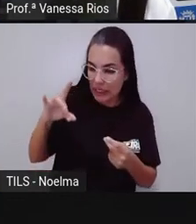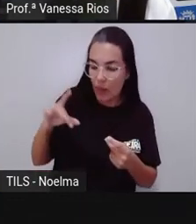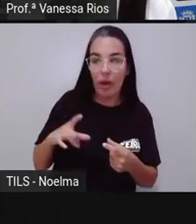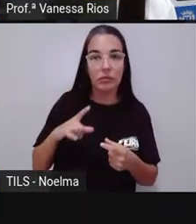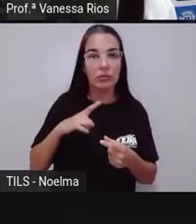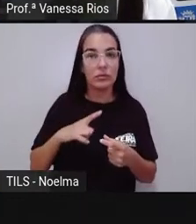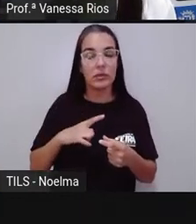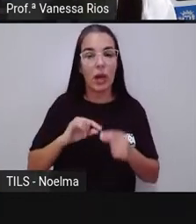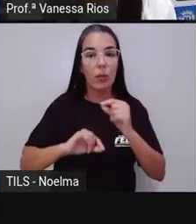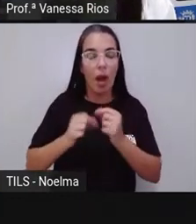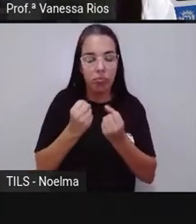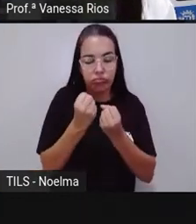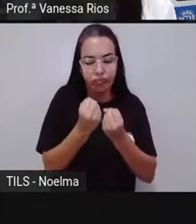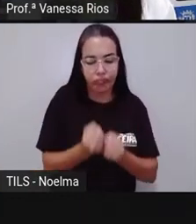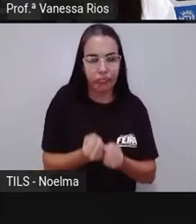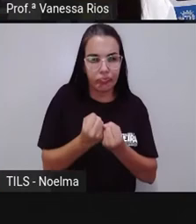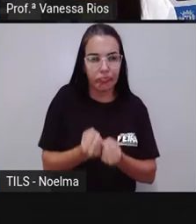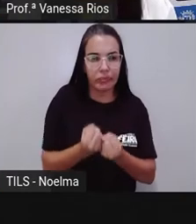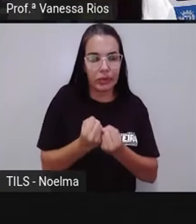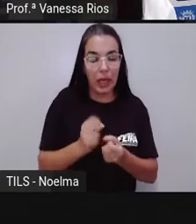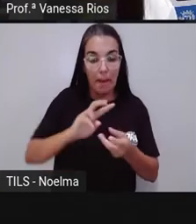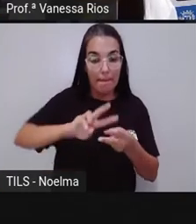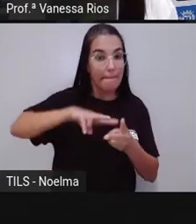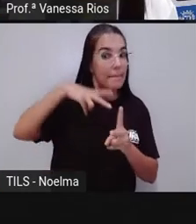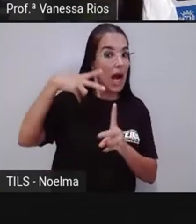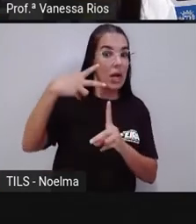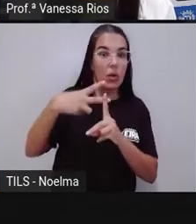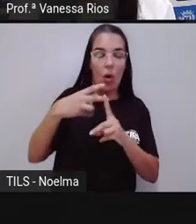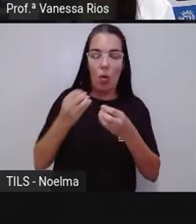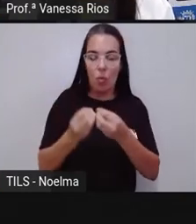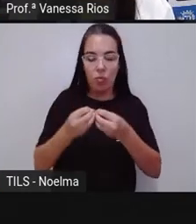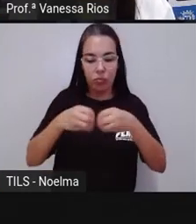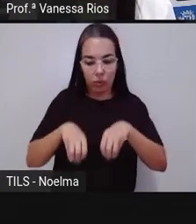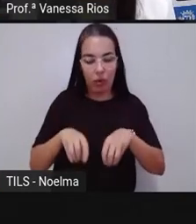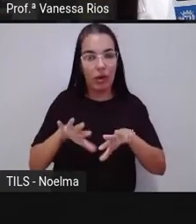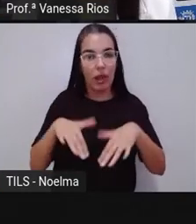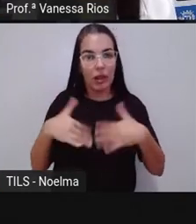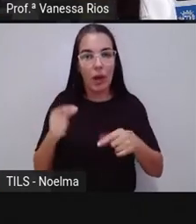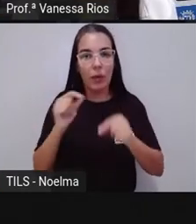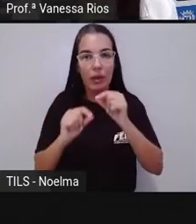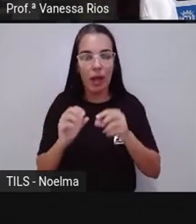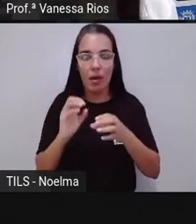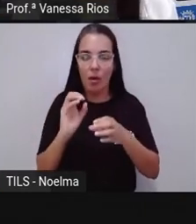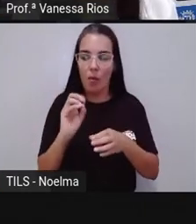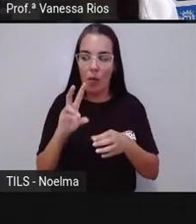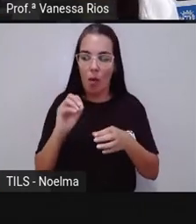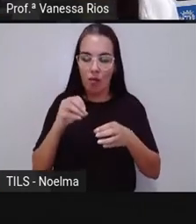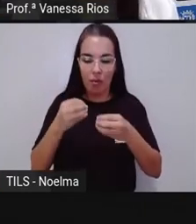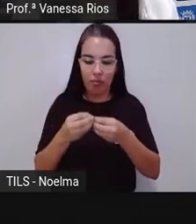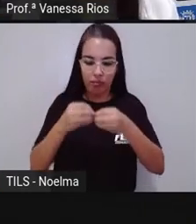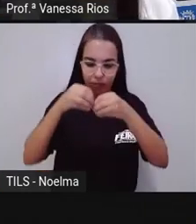densidade maior, maior que a densidade do ovo, e o ovo passa, então, a flutuar.